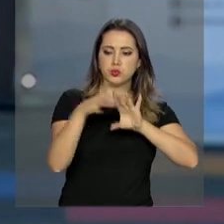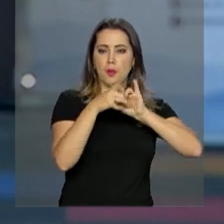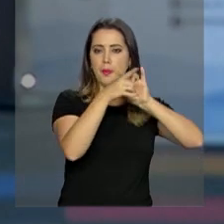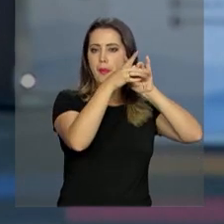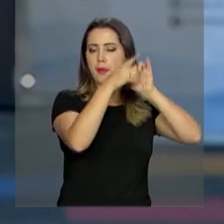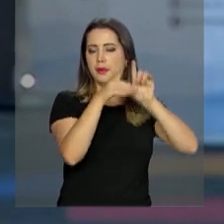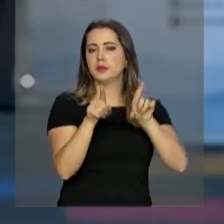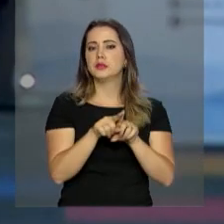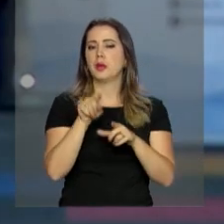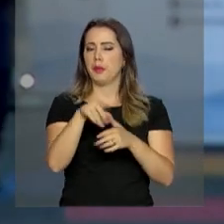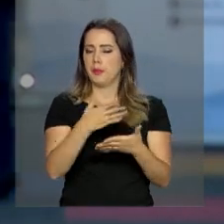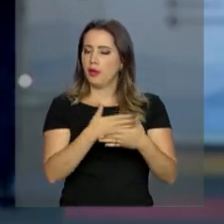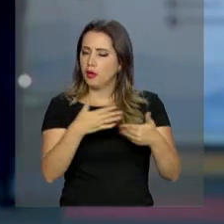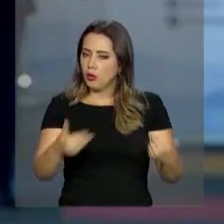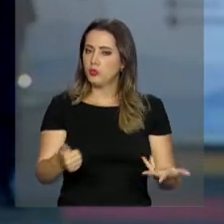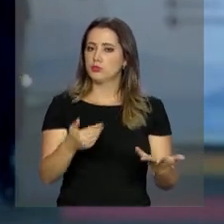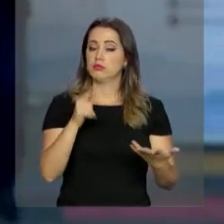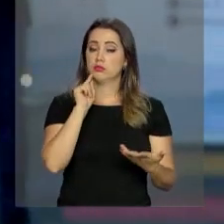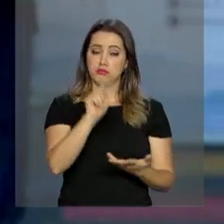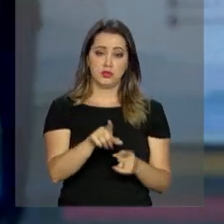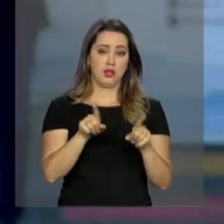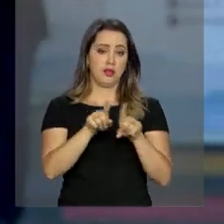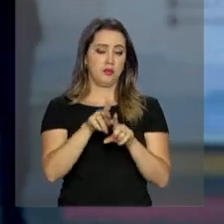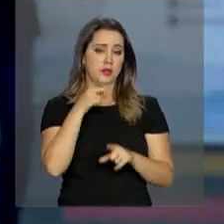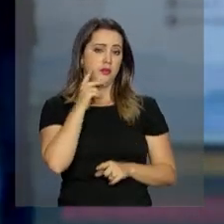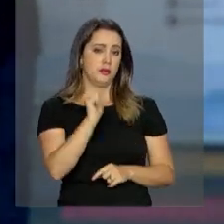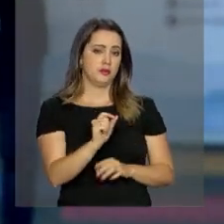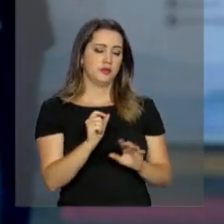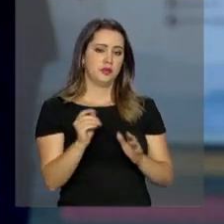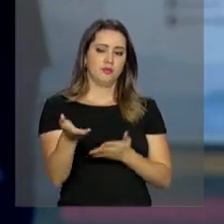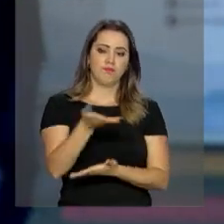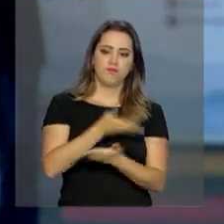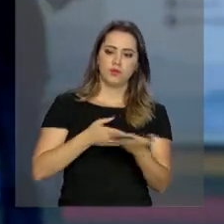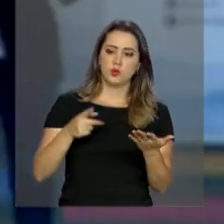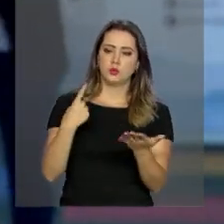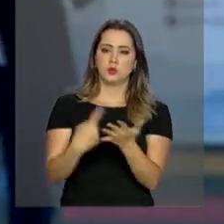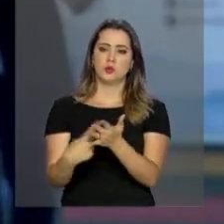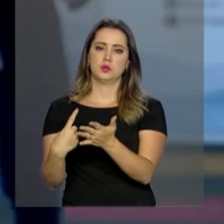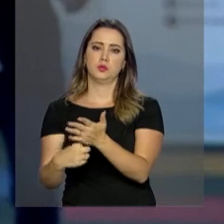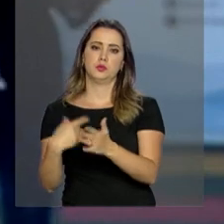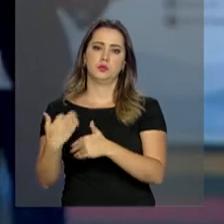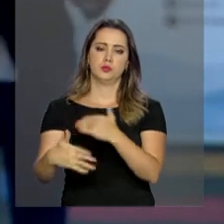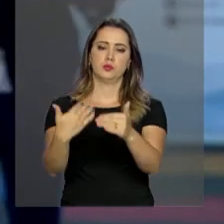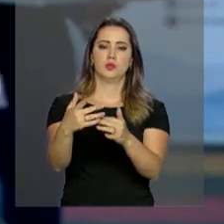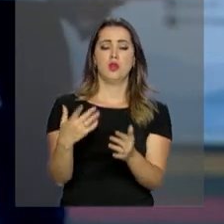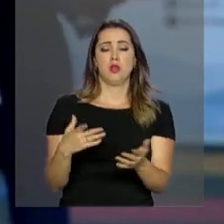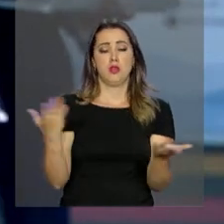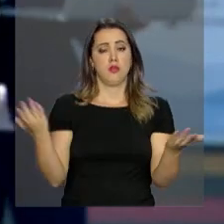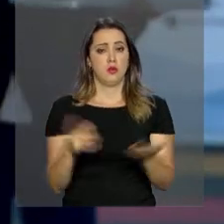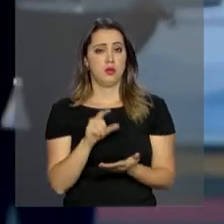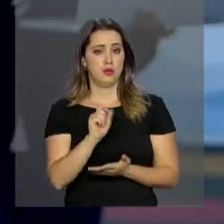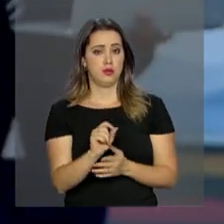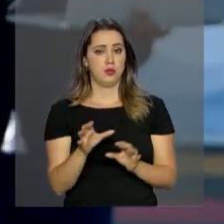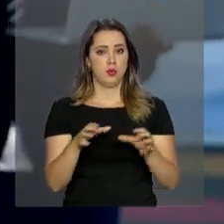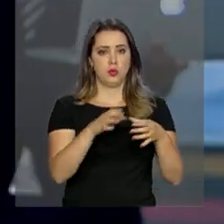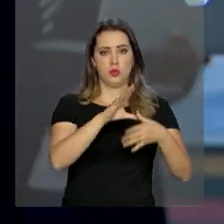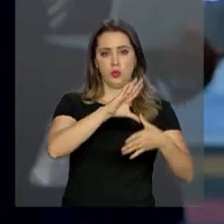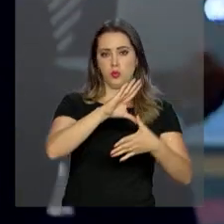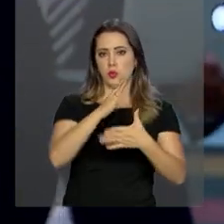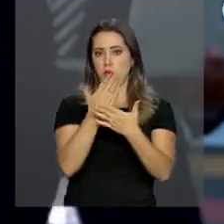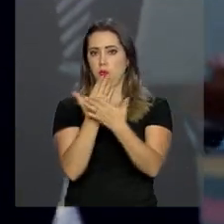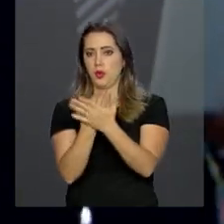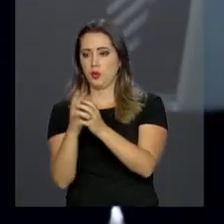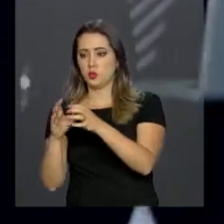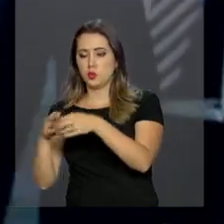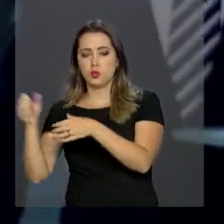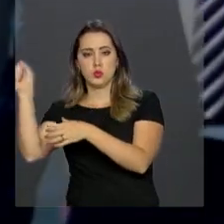relações comerciais. O presidente Temer também falou sobre as negociações em andamento e os acordos firmados pelo Mercosul com